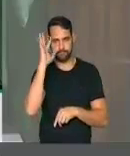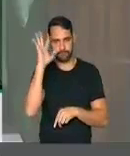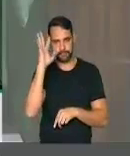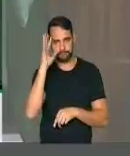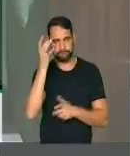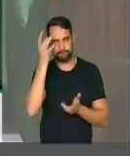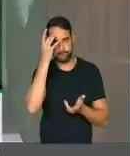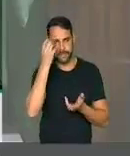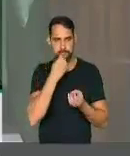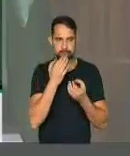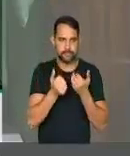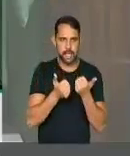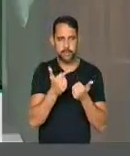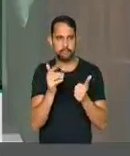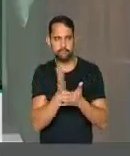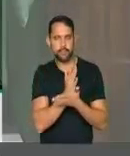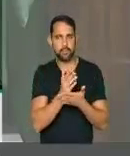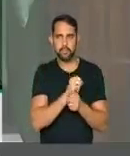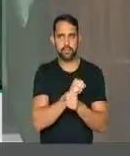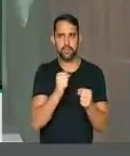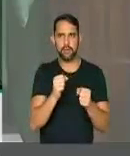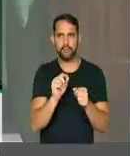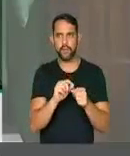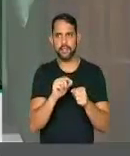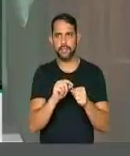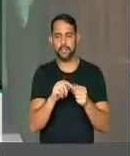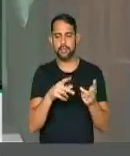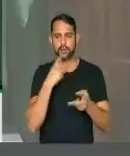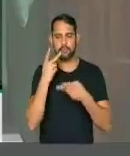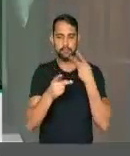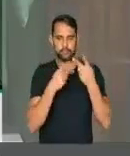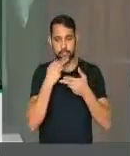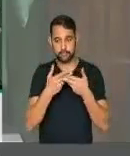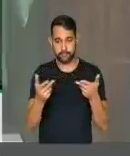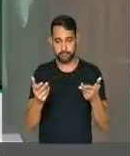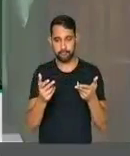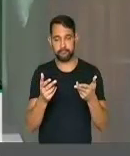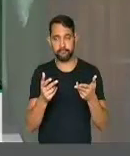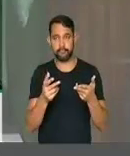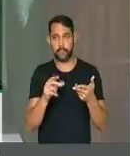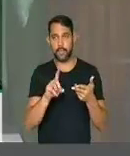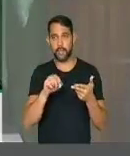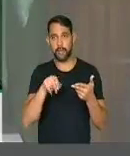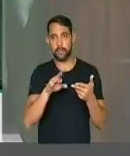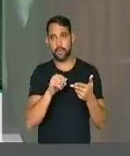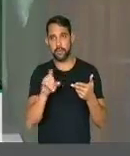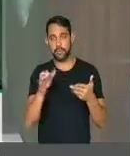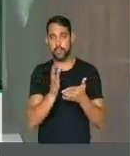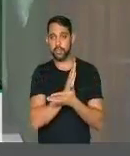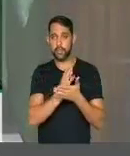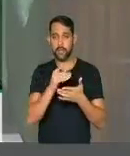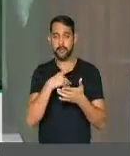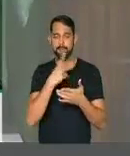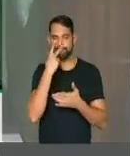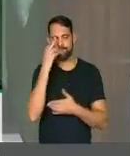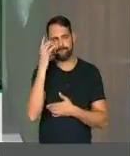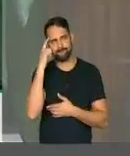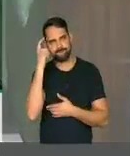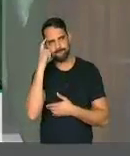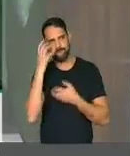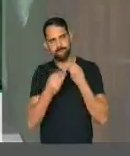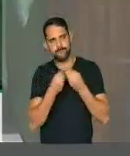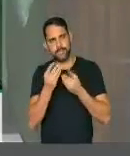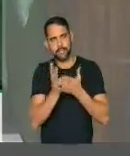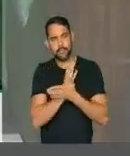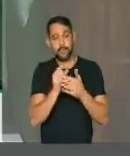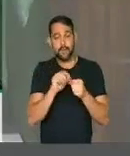não se dá mais para fazer demagogia. Demagogia tem que pensar muito para se fazer